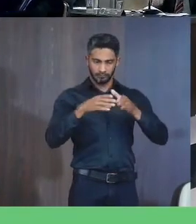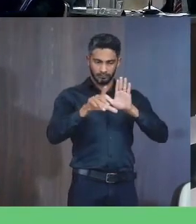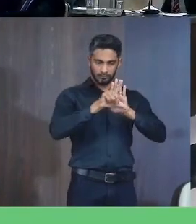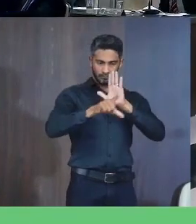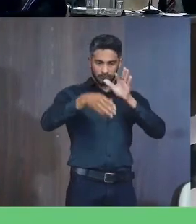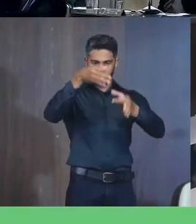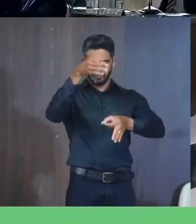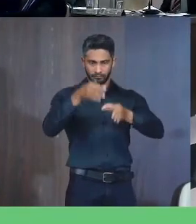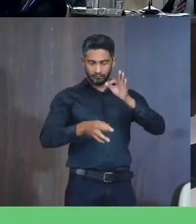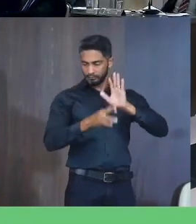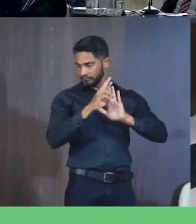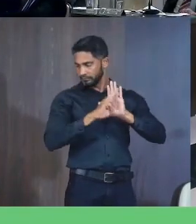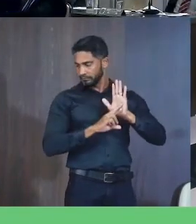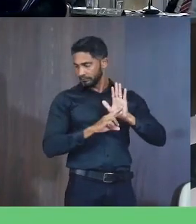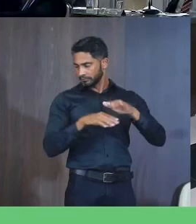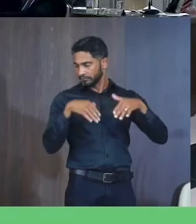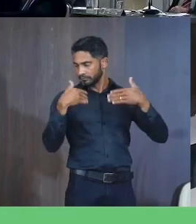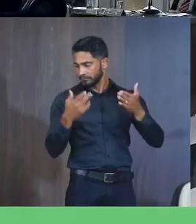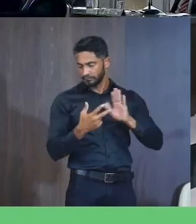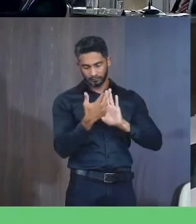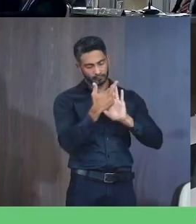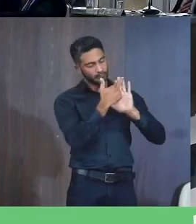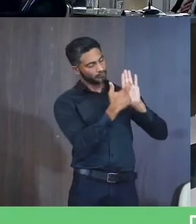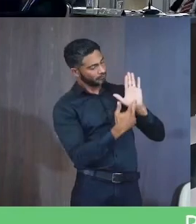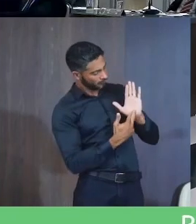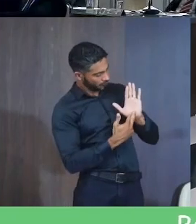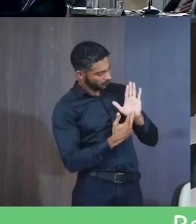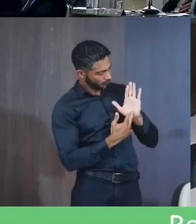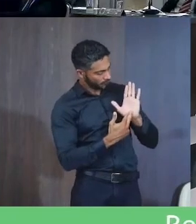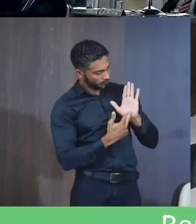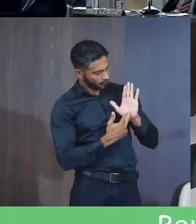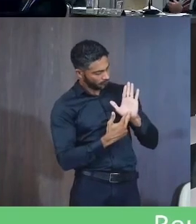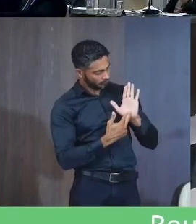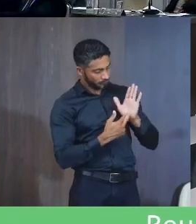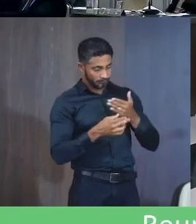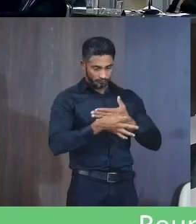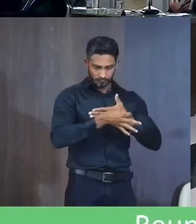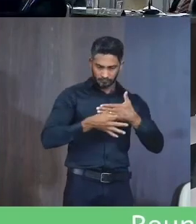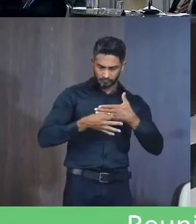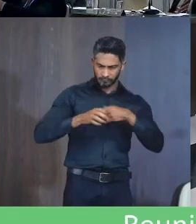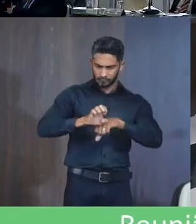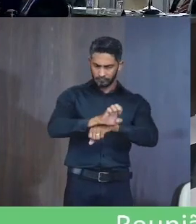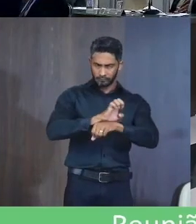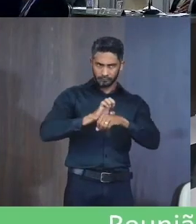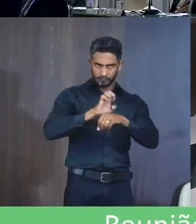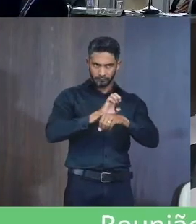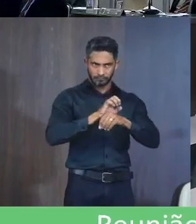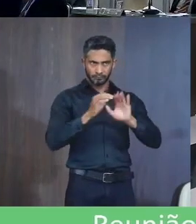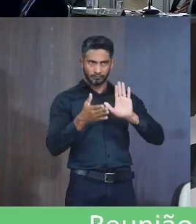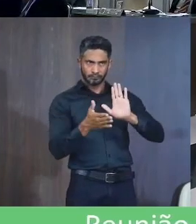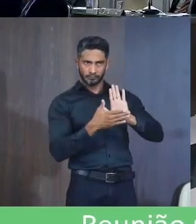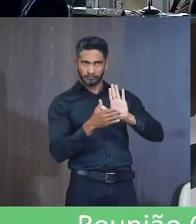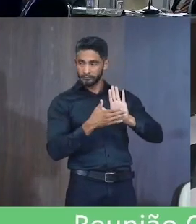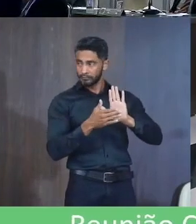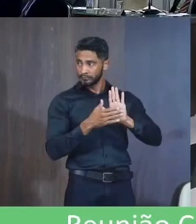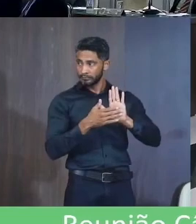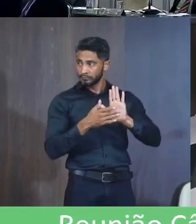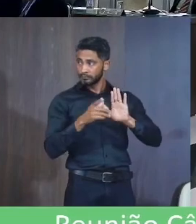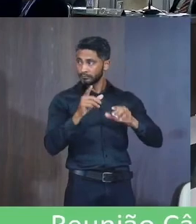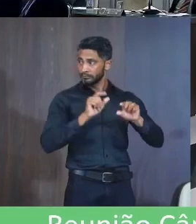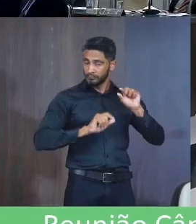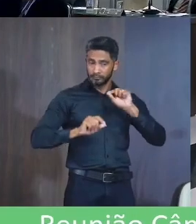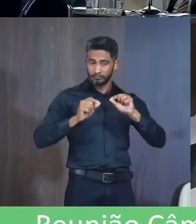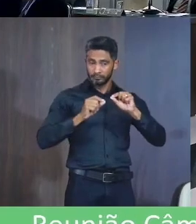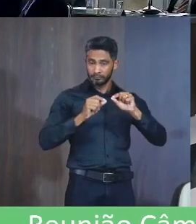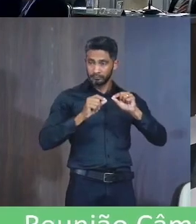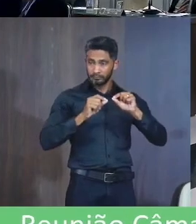legislação Justiça e redação Relatório De autoria Do poder executivo A proposição em tela Dispõe sobre